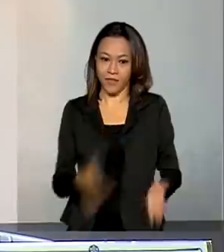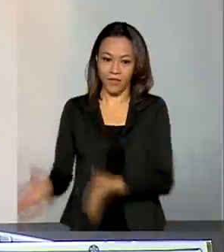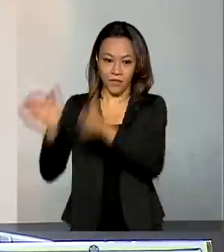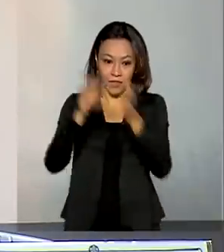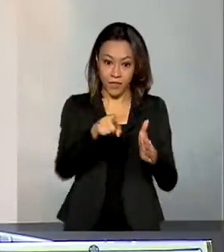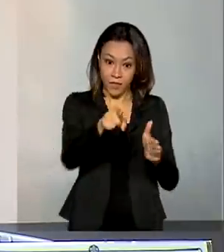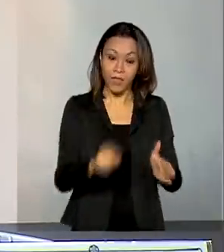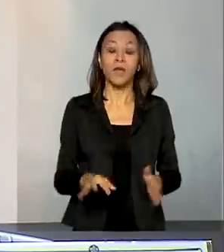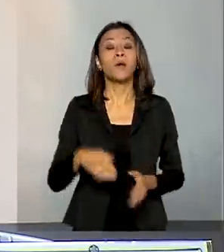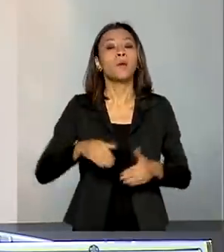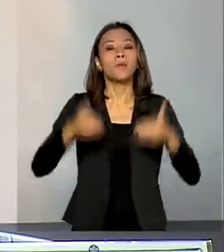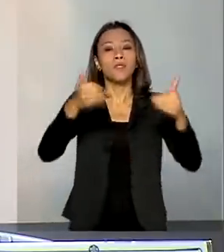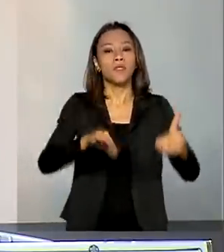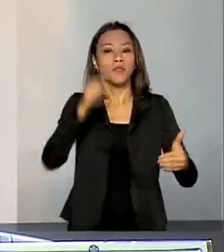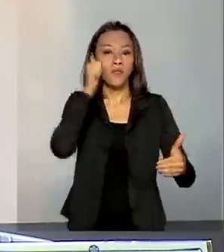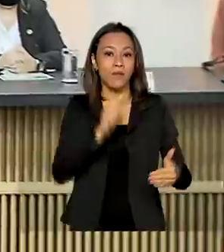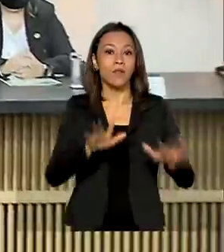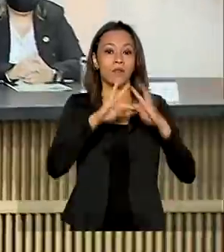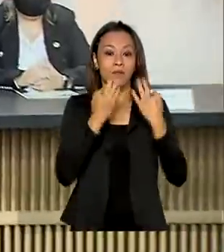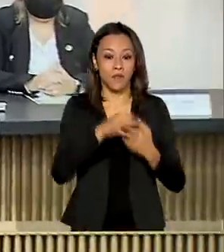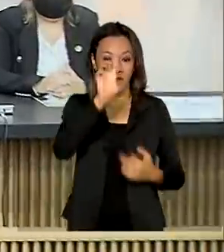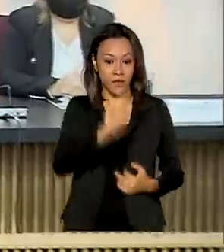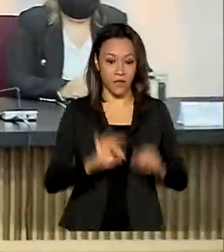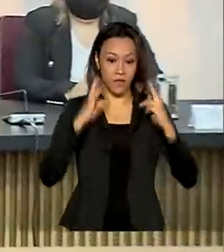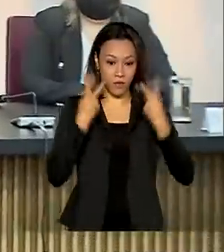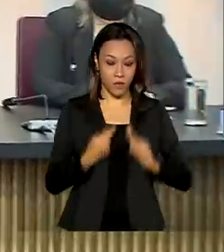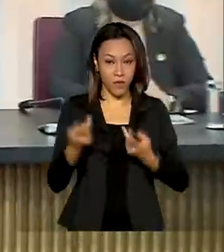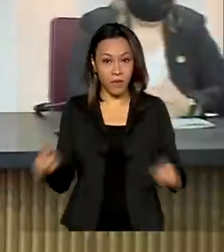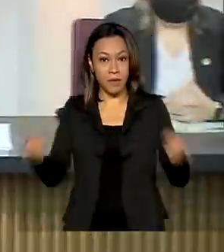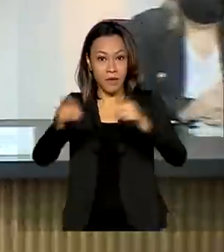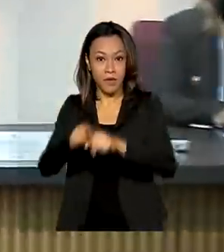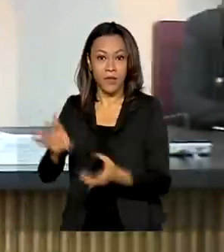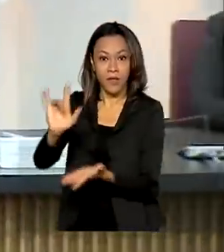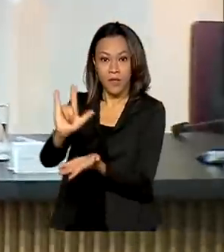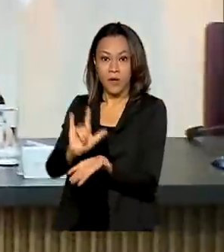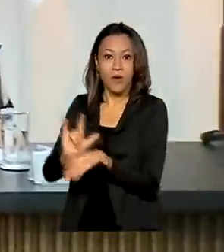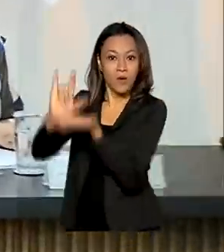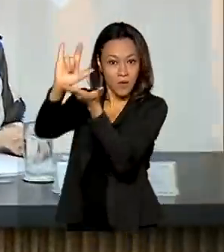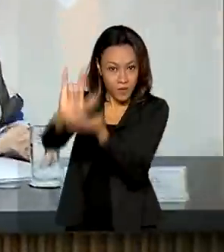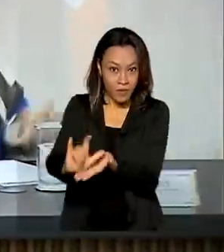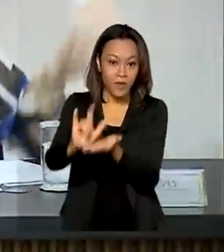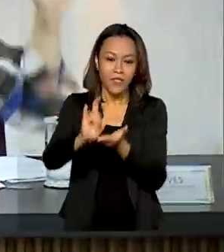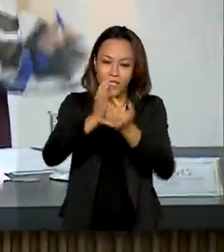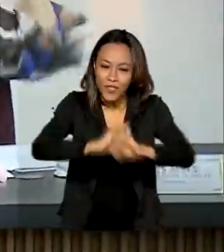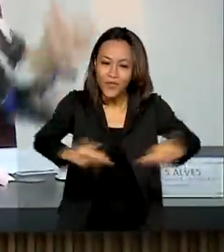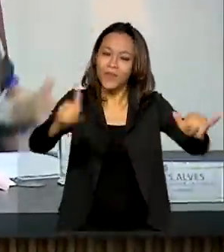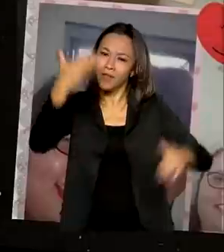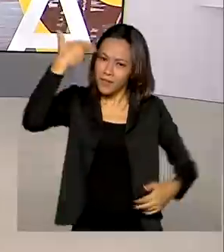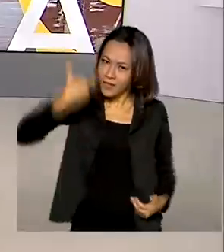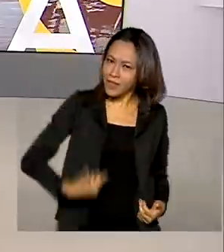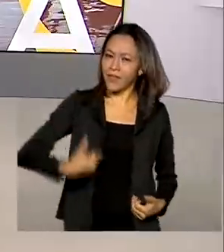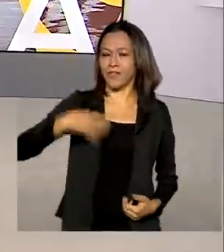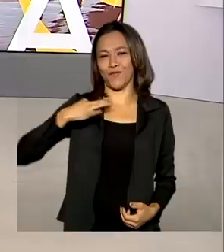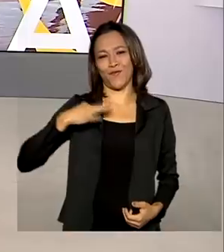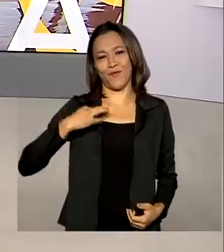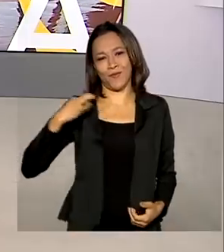Mulher, da Família e dos Direitos Humanos e Programa Pátria Voluntária lançam campanhas Seja um Voluntário Raro.